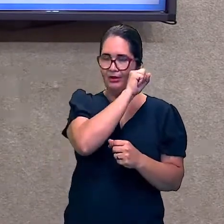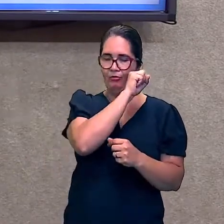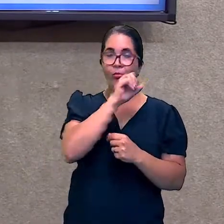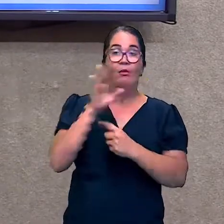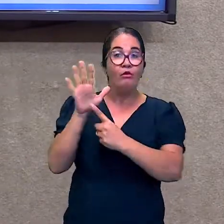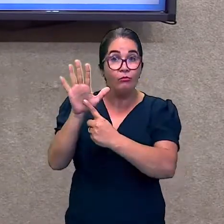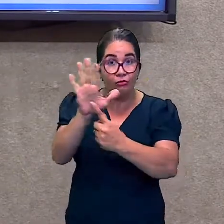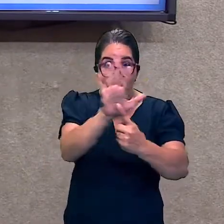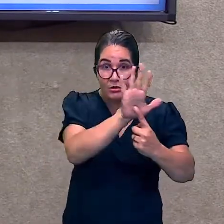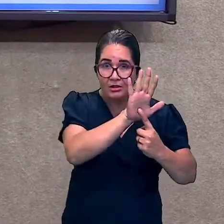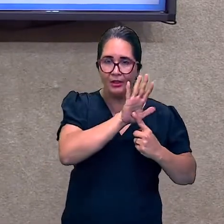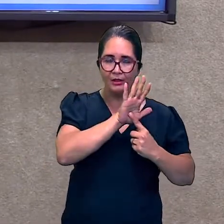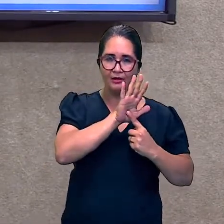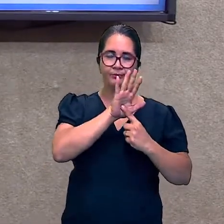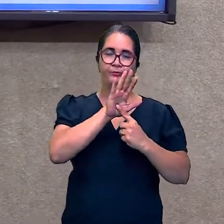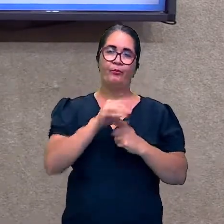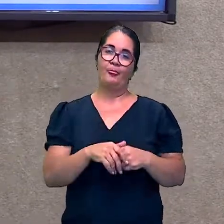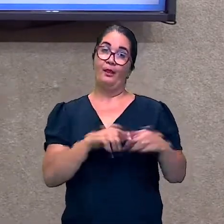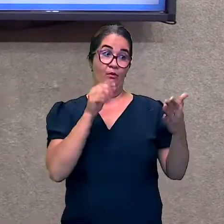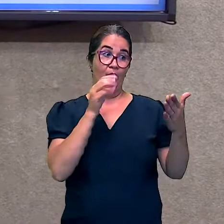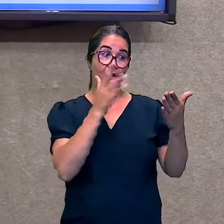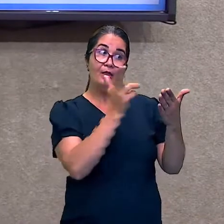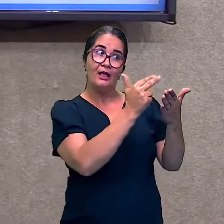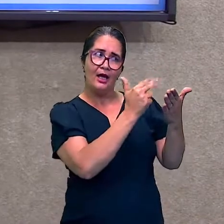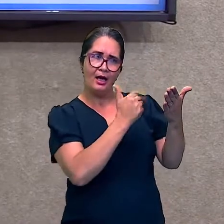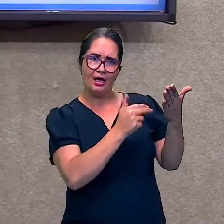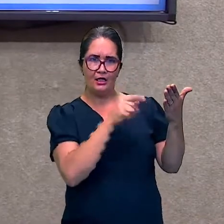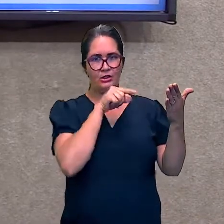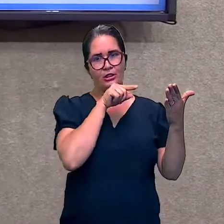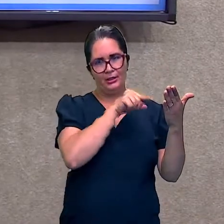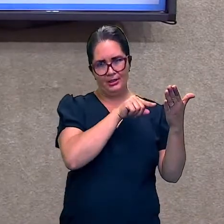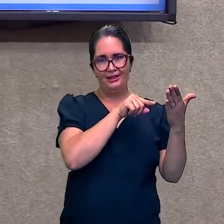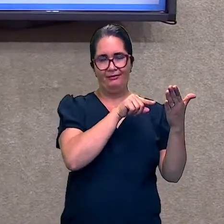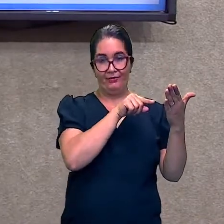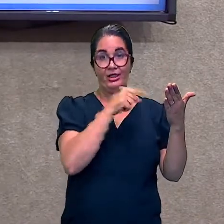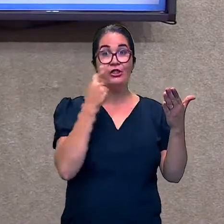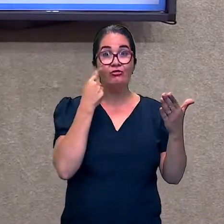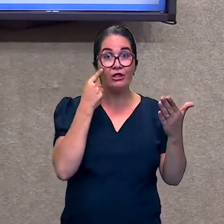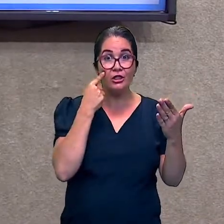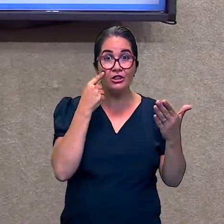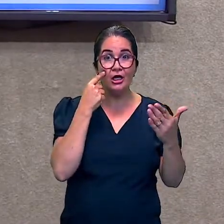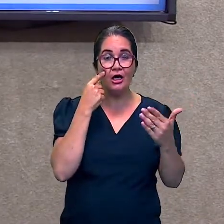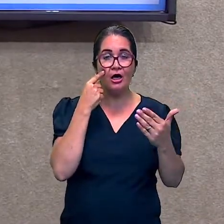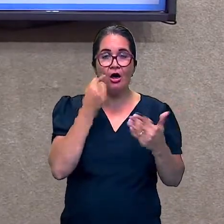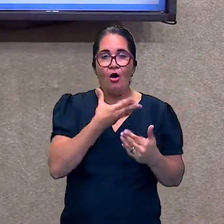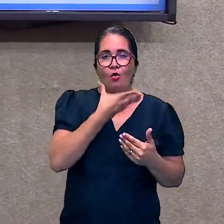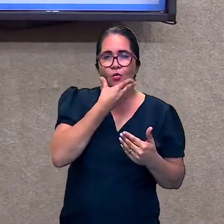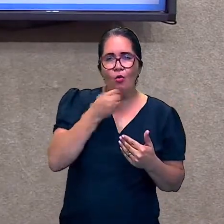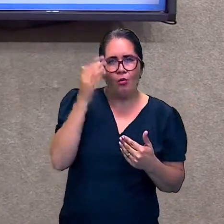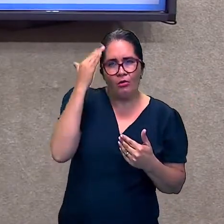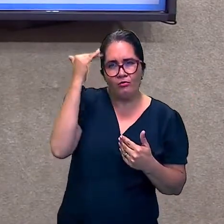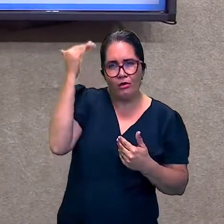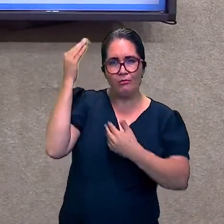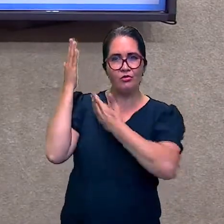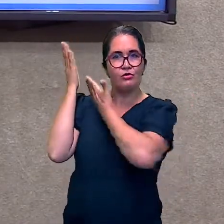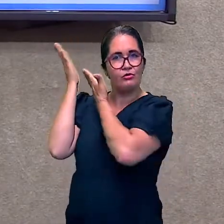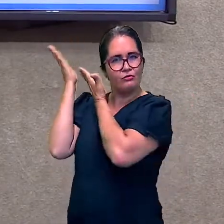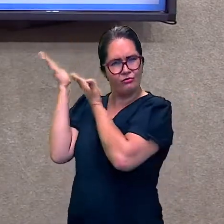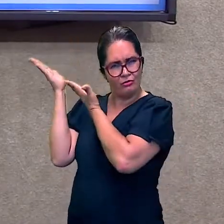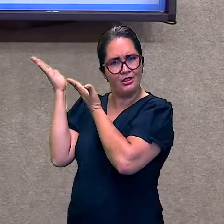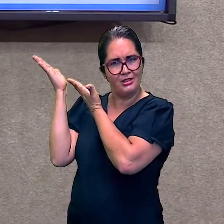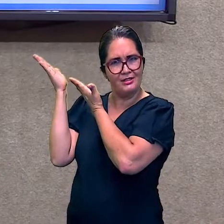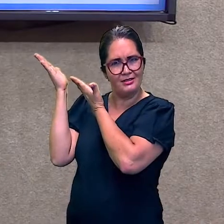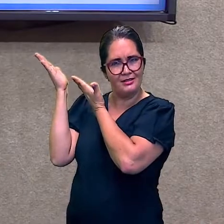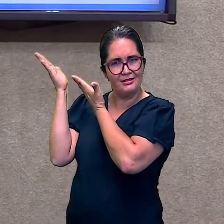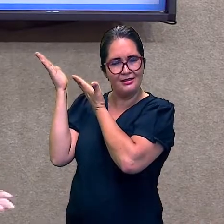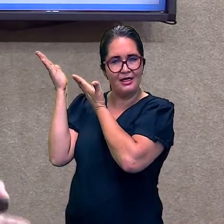Na arte, nós temos Leonardo da Vinci. Como poucos conheciam